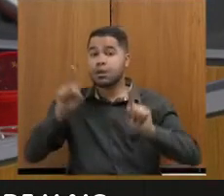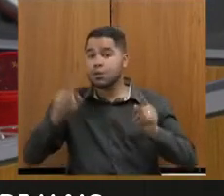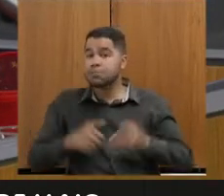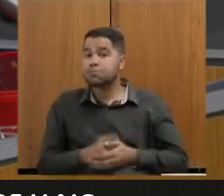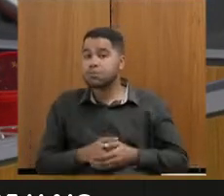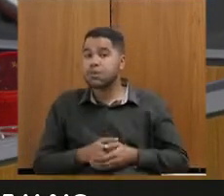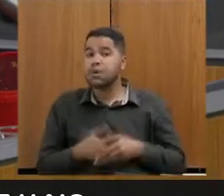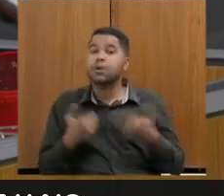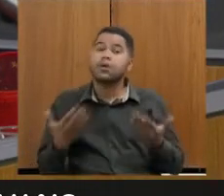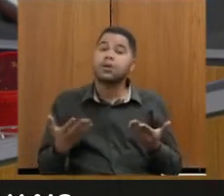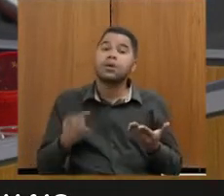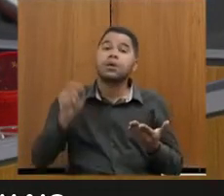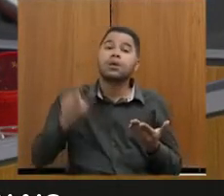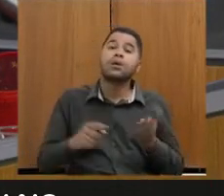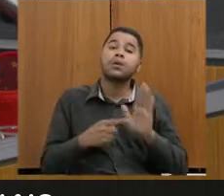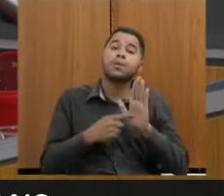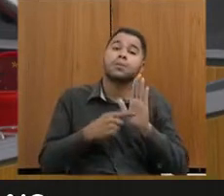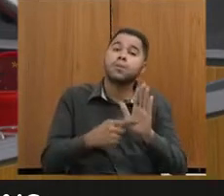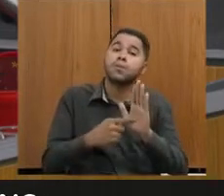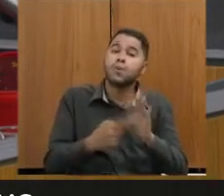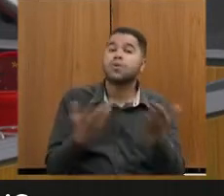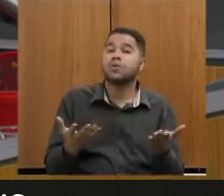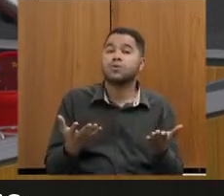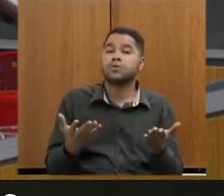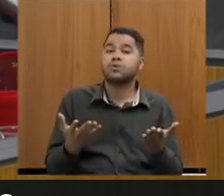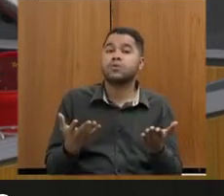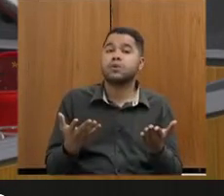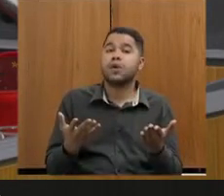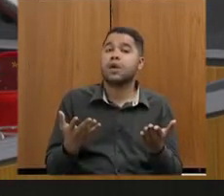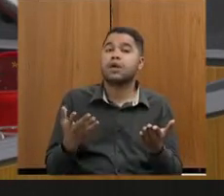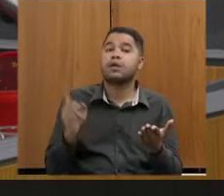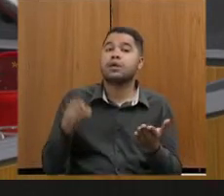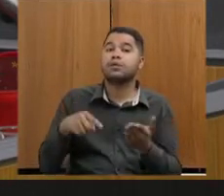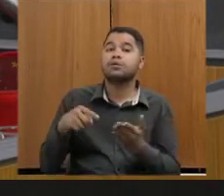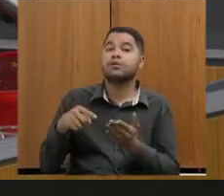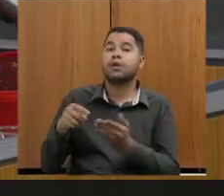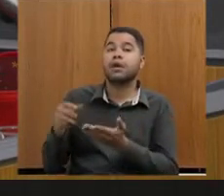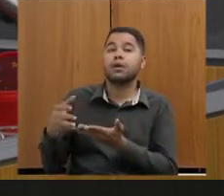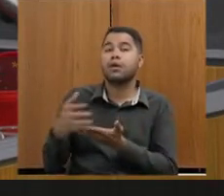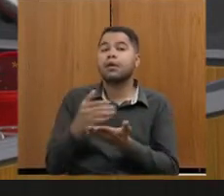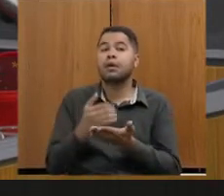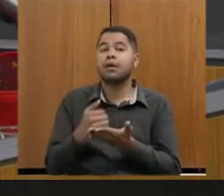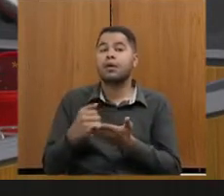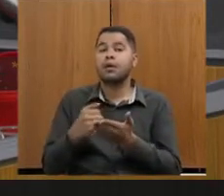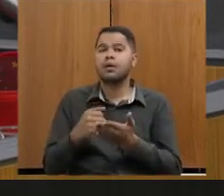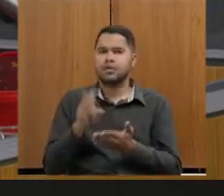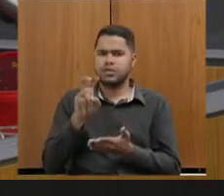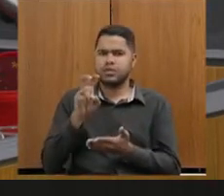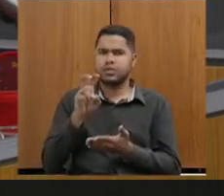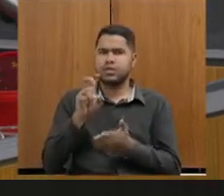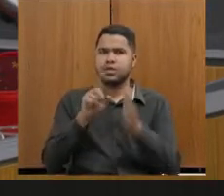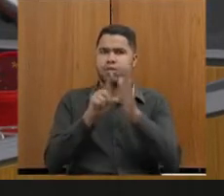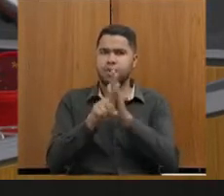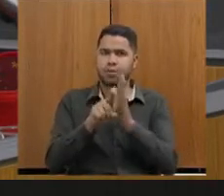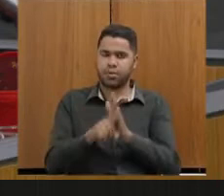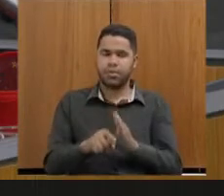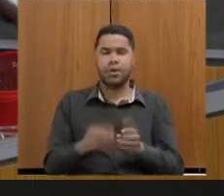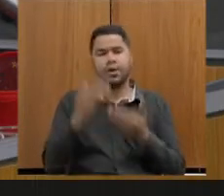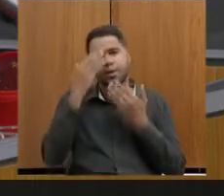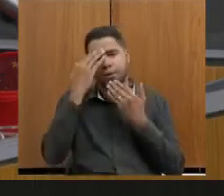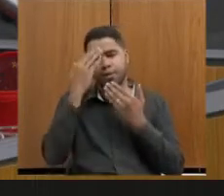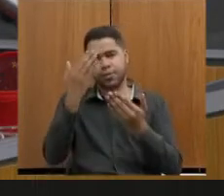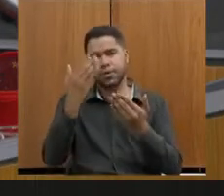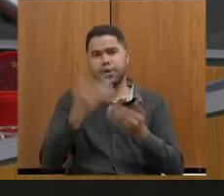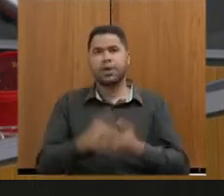E quem ou o que determinou esta alienação? Então, são esses seis questionamentos, cinco questionamentos. Obrigada,